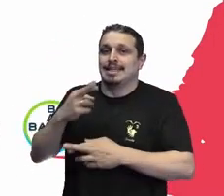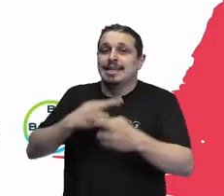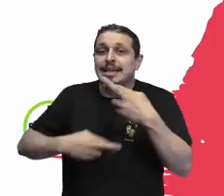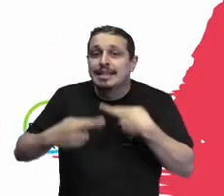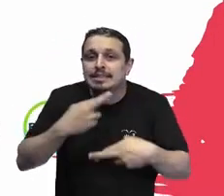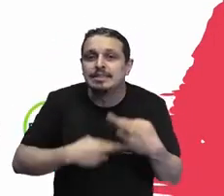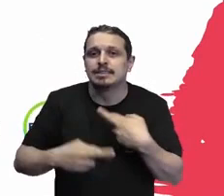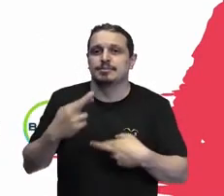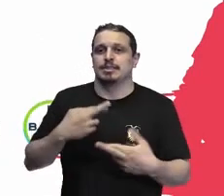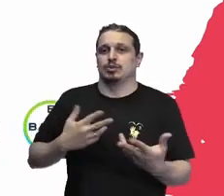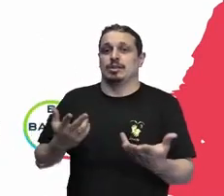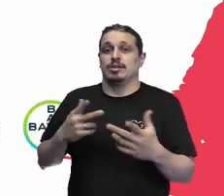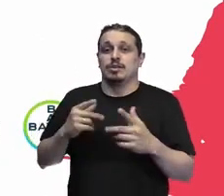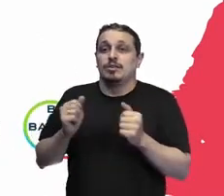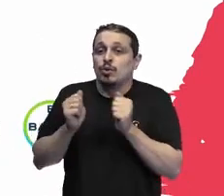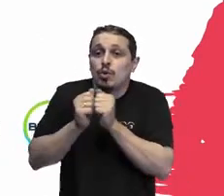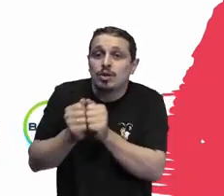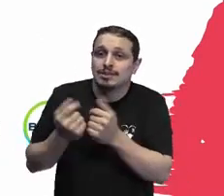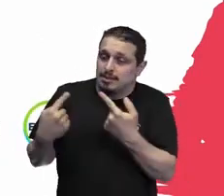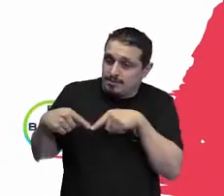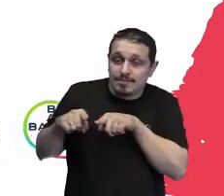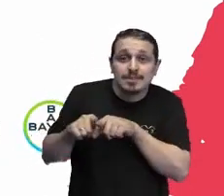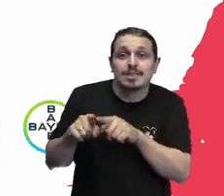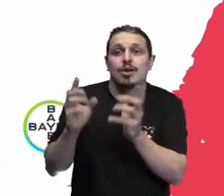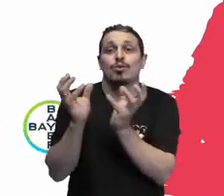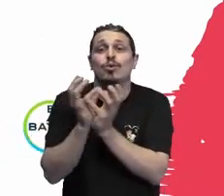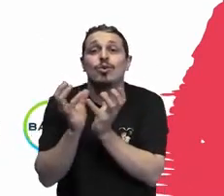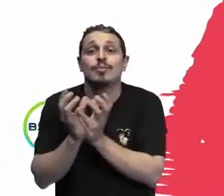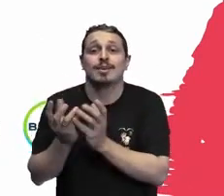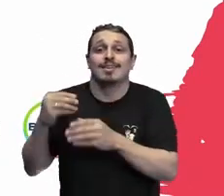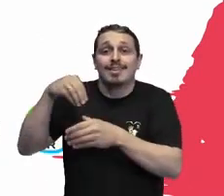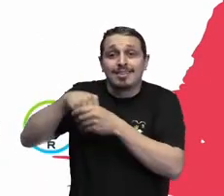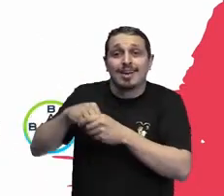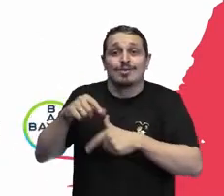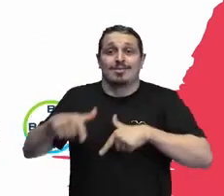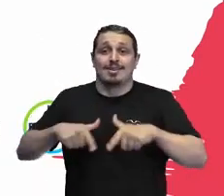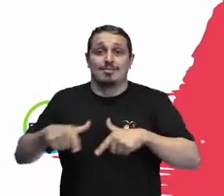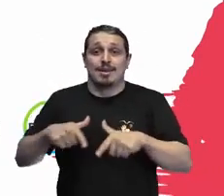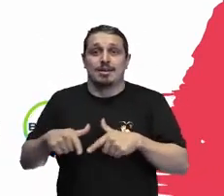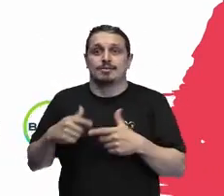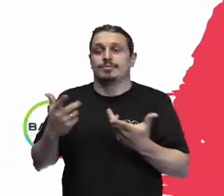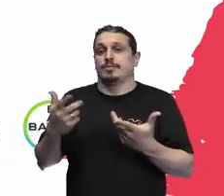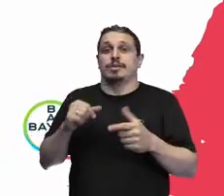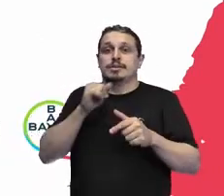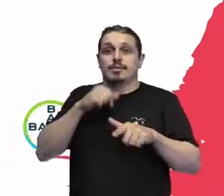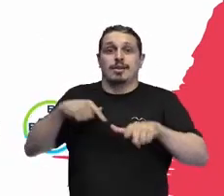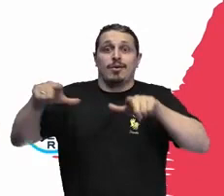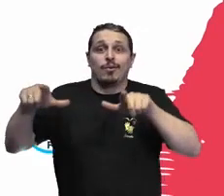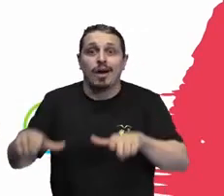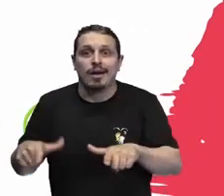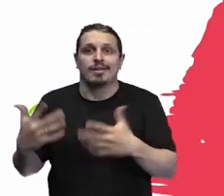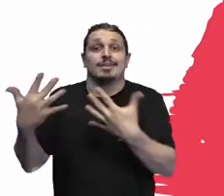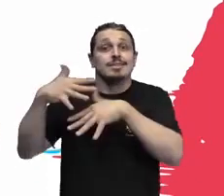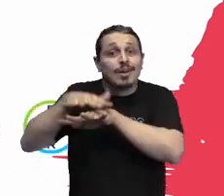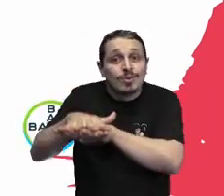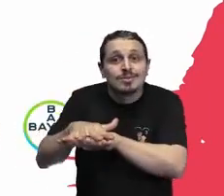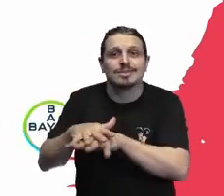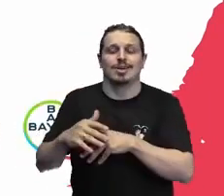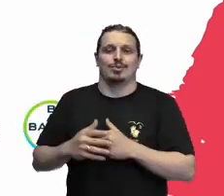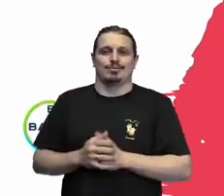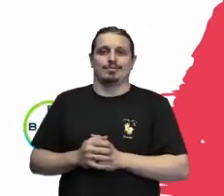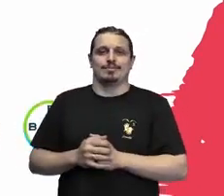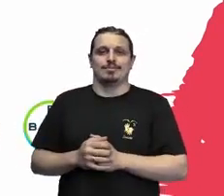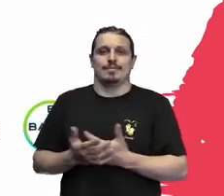de experimentar. Então, quando eu tenho um ambiente, inclusive, livre de discriminação, as pessoas se sentem mais